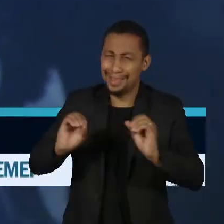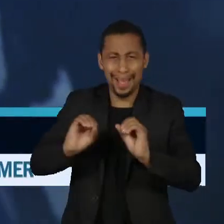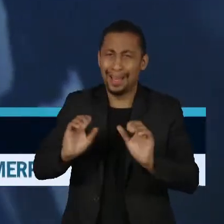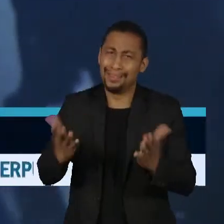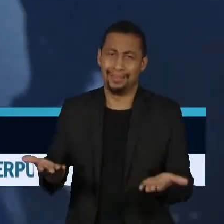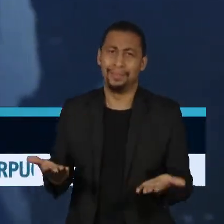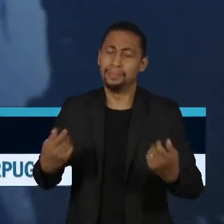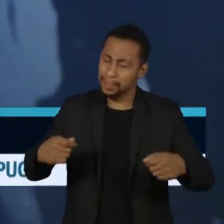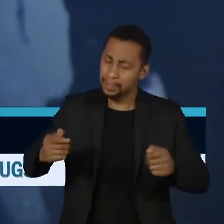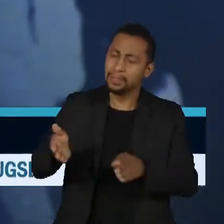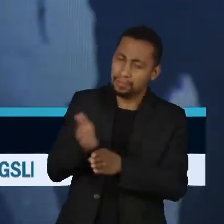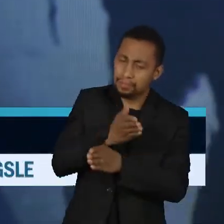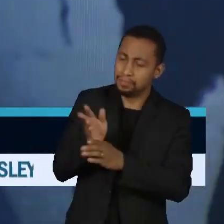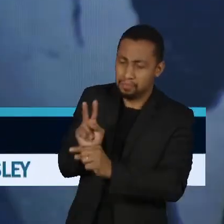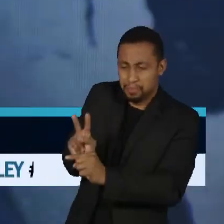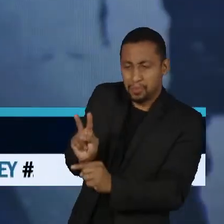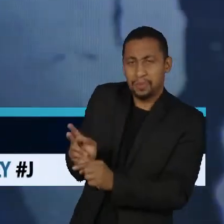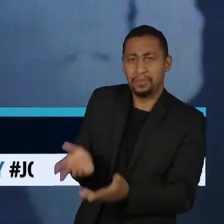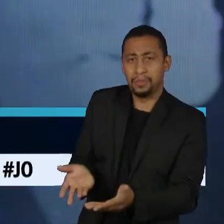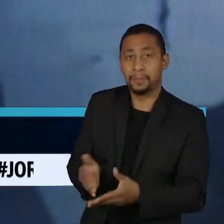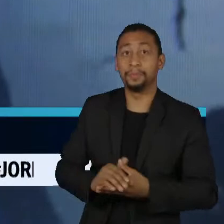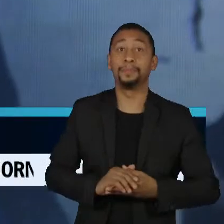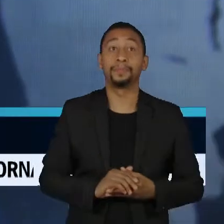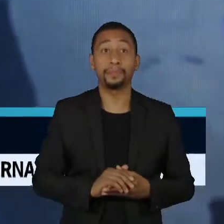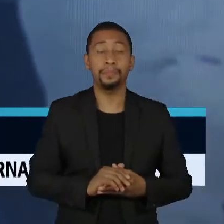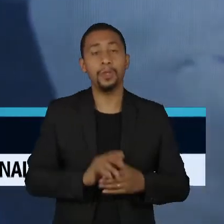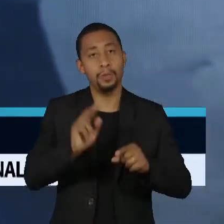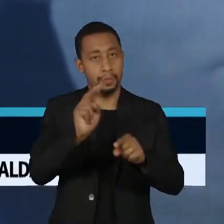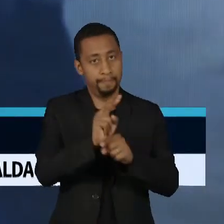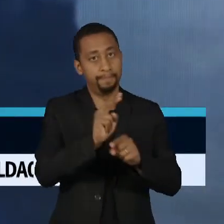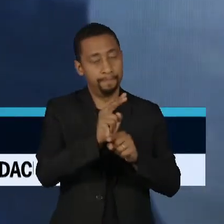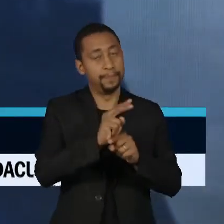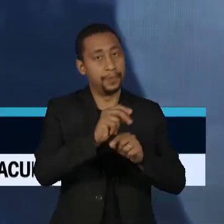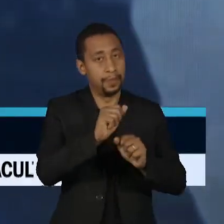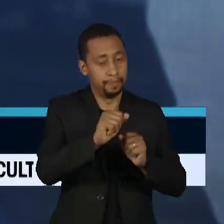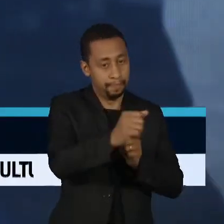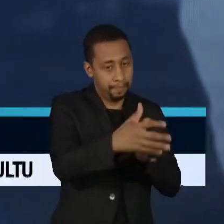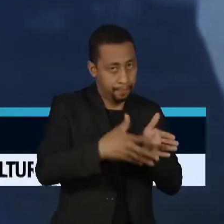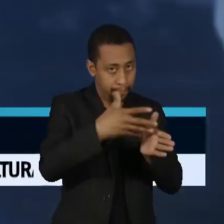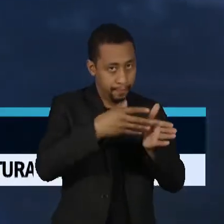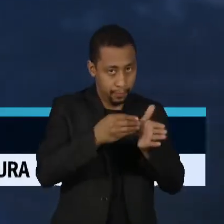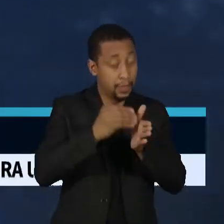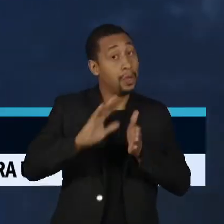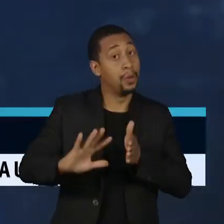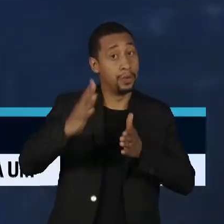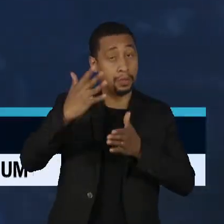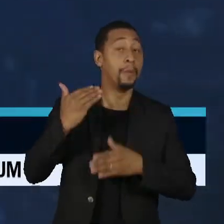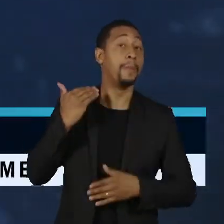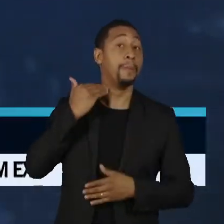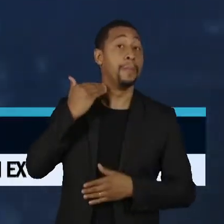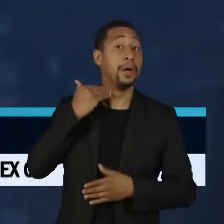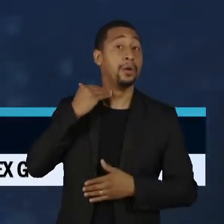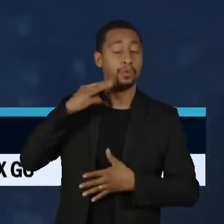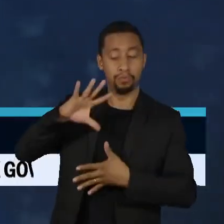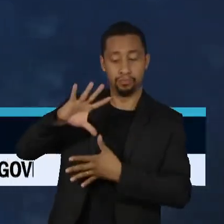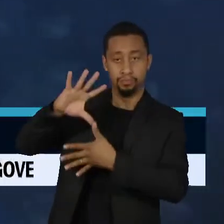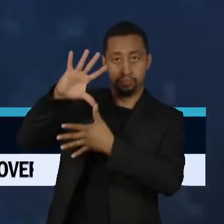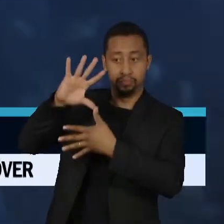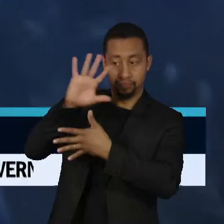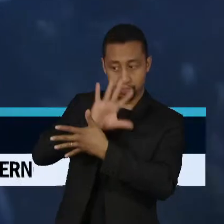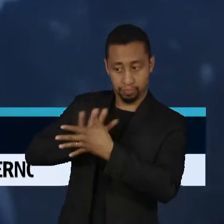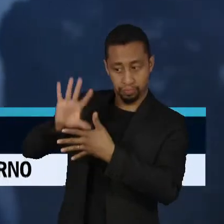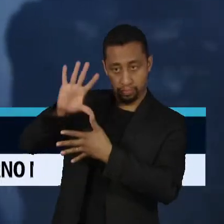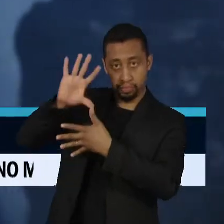Para proteger a floresta, o Banco Interamericano de Desenvolvimento criou um programa para ampliar o financiamento na região e